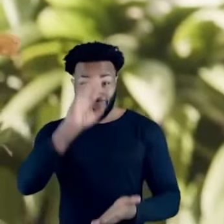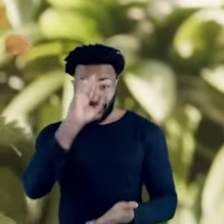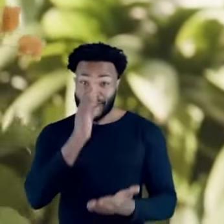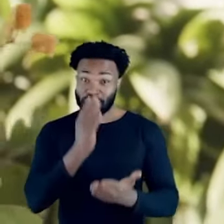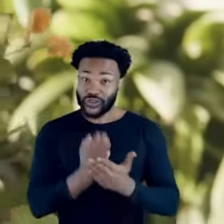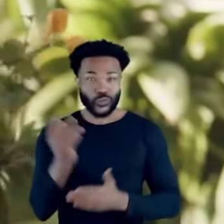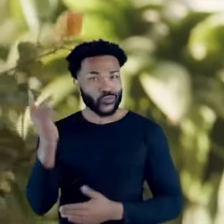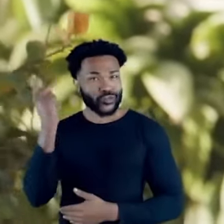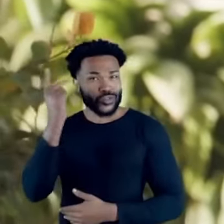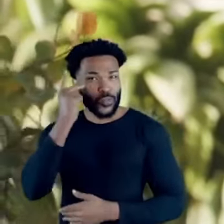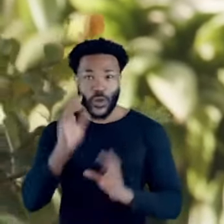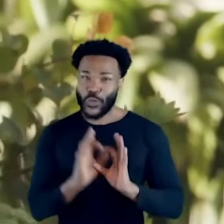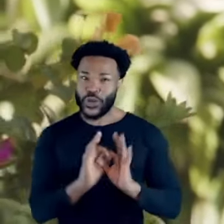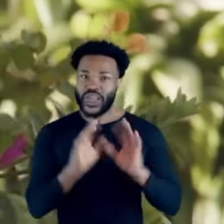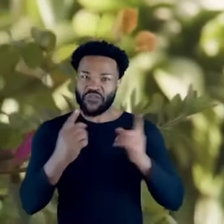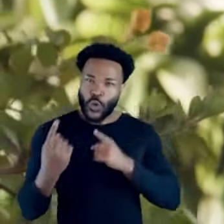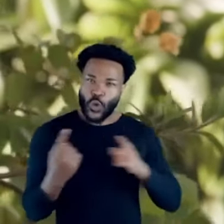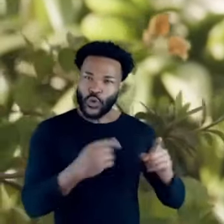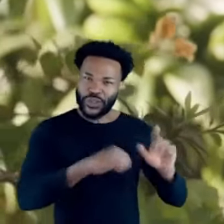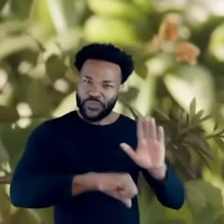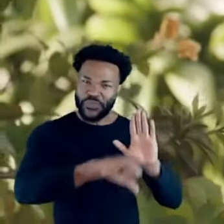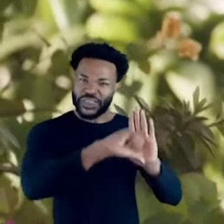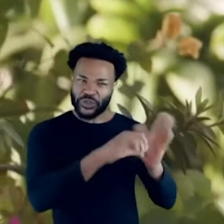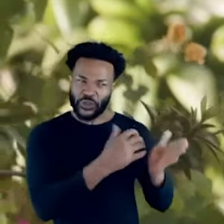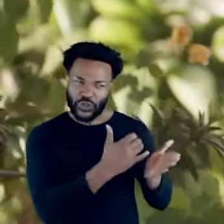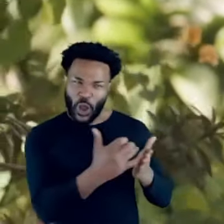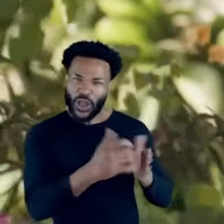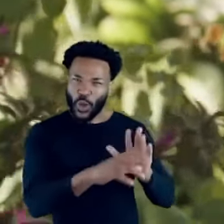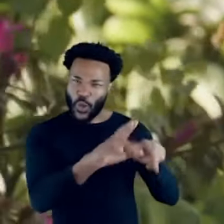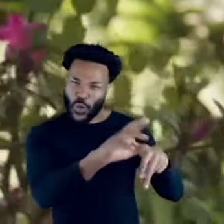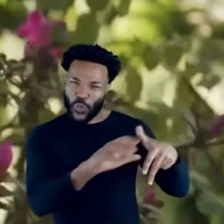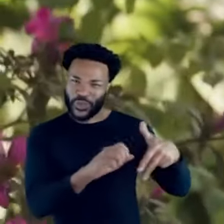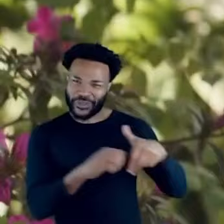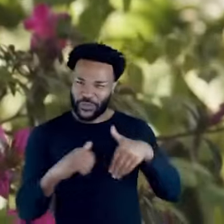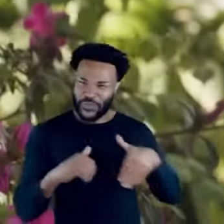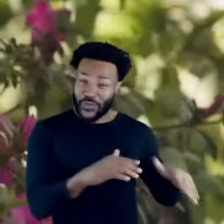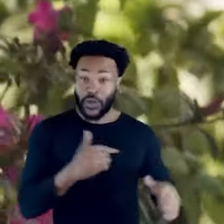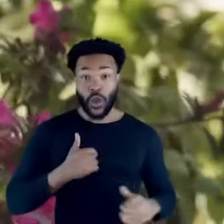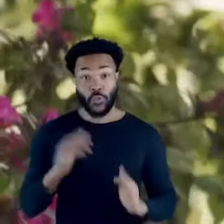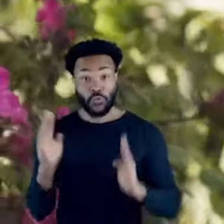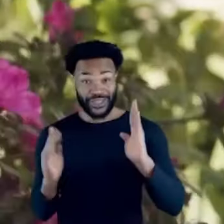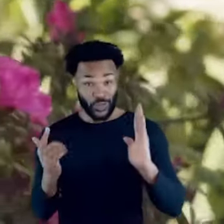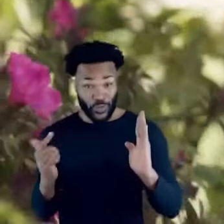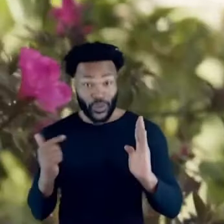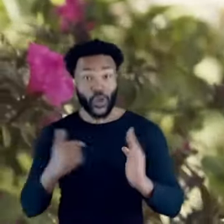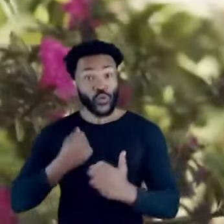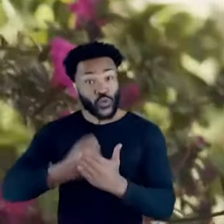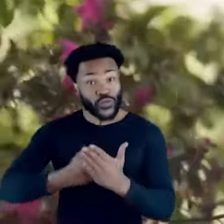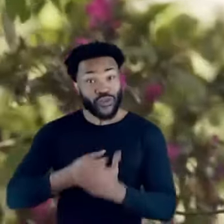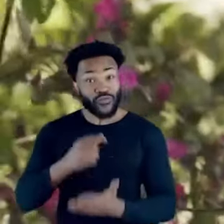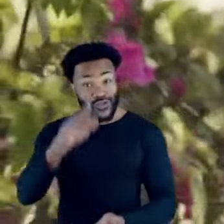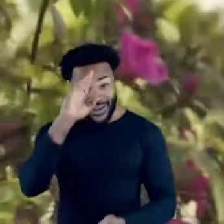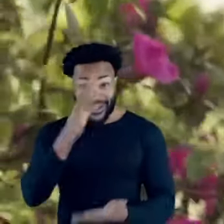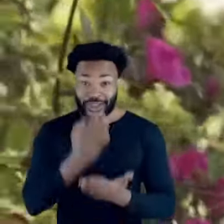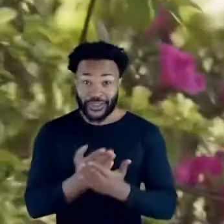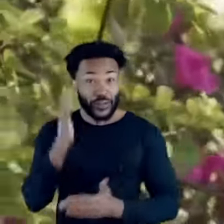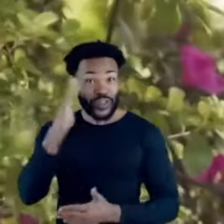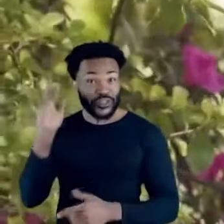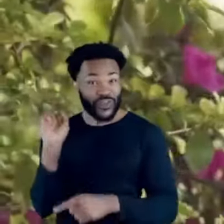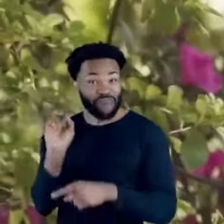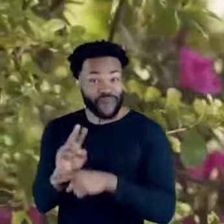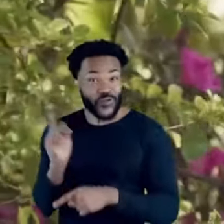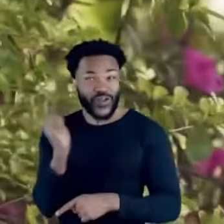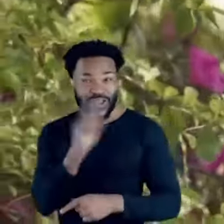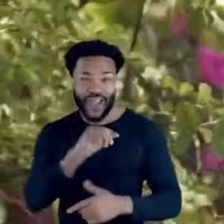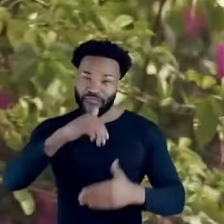Eu acredito numa São Paulo livre de bandidagem, cracolândia e corrupção. Mesmo sem mandato, já lutei muito pelo que você acredita. Imagine